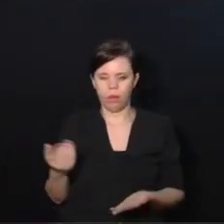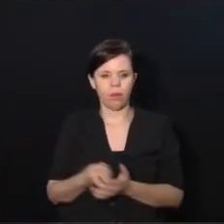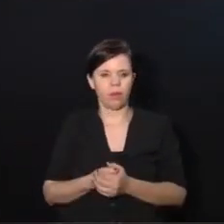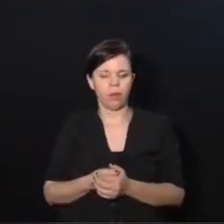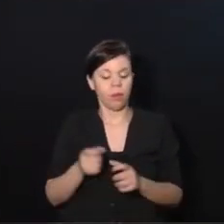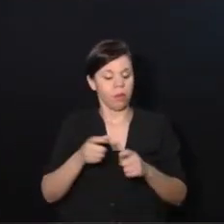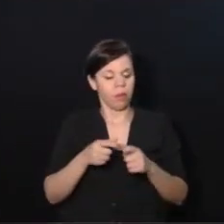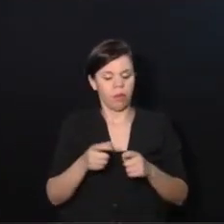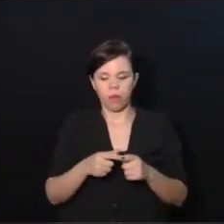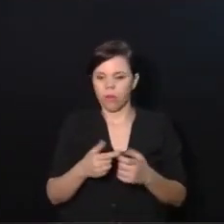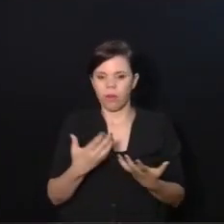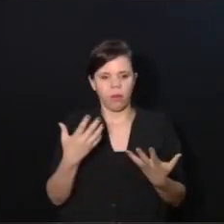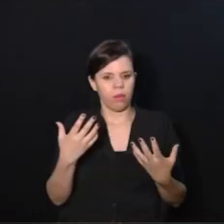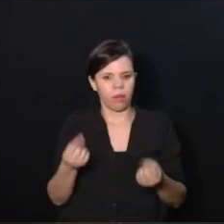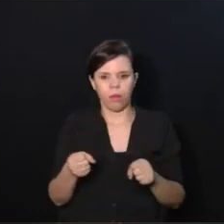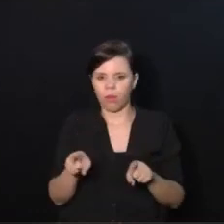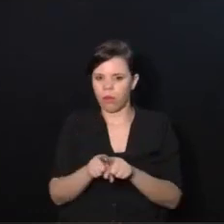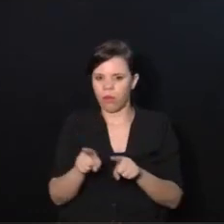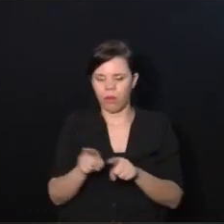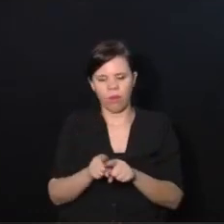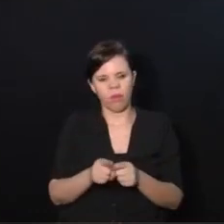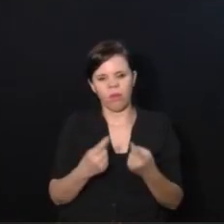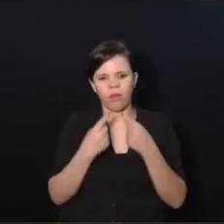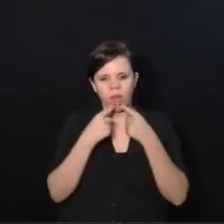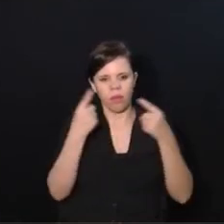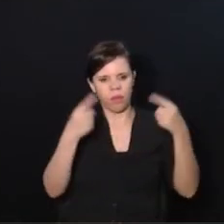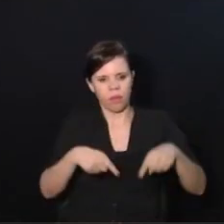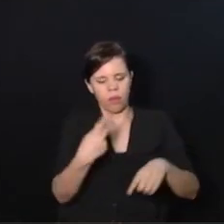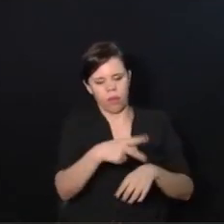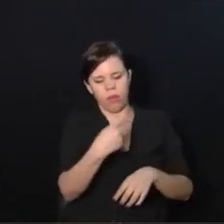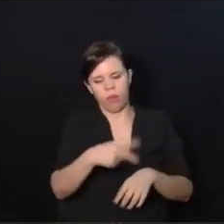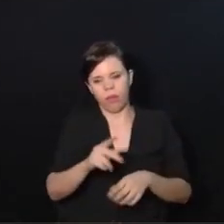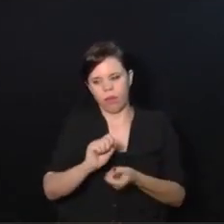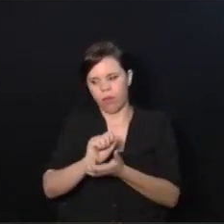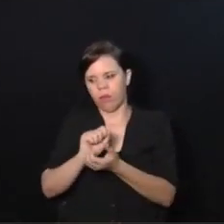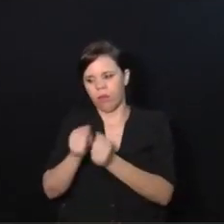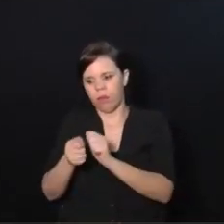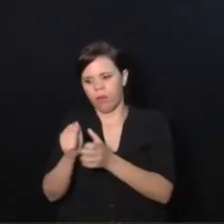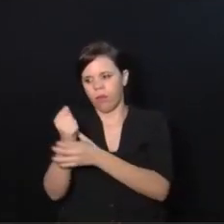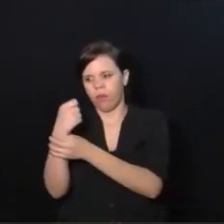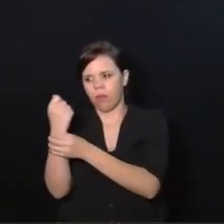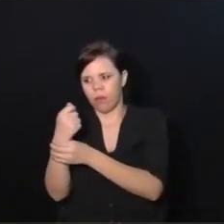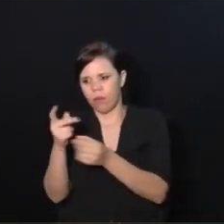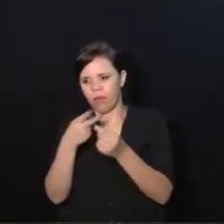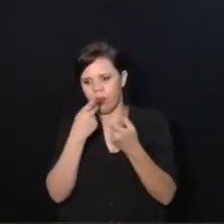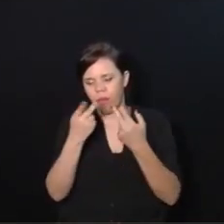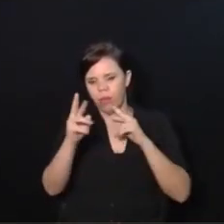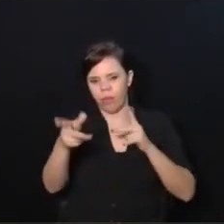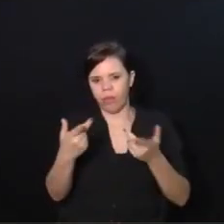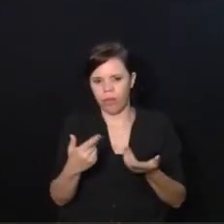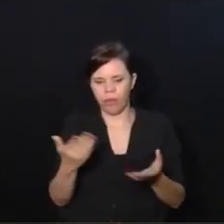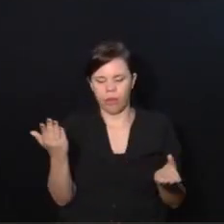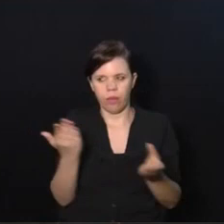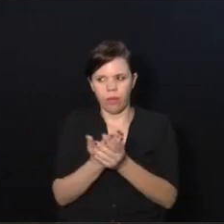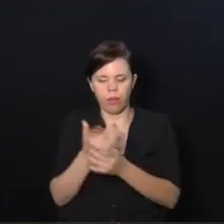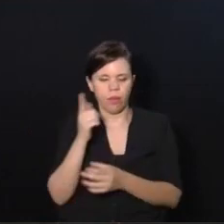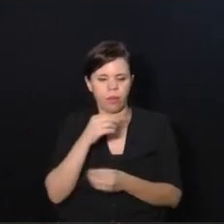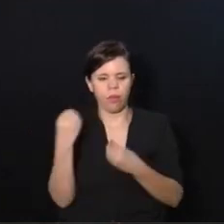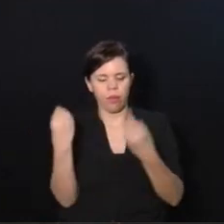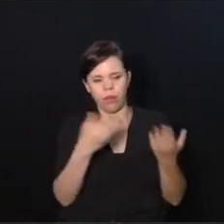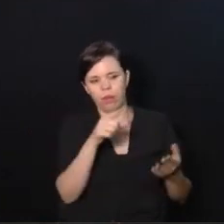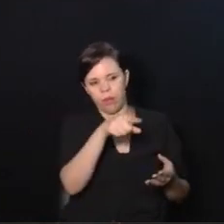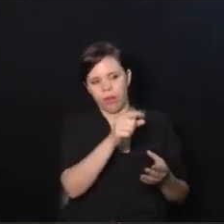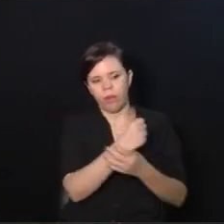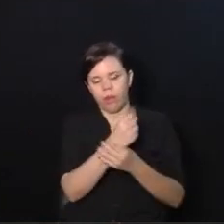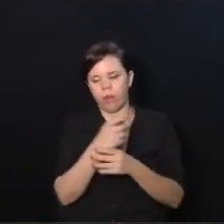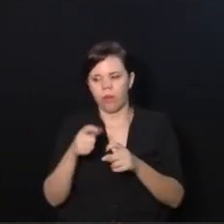não aceita ser contestado em nada. E há aí do reabilitador que falar alguma coisa diferente. Está arriscado de ganhar até processo do médico. Mas, assim,